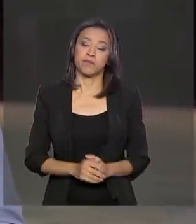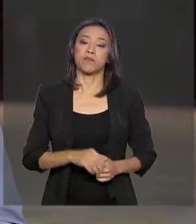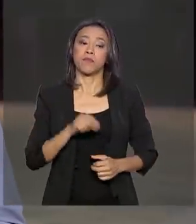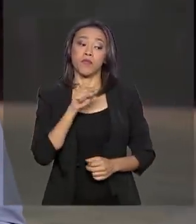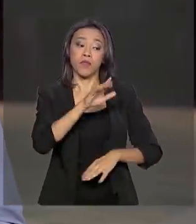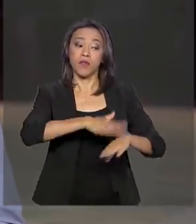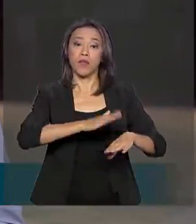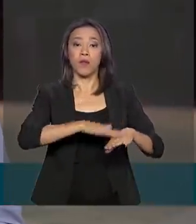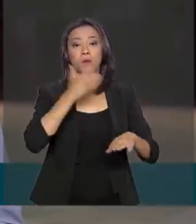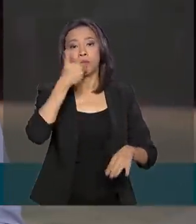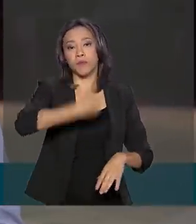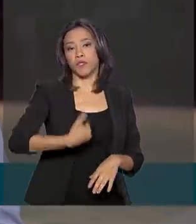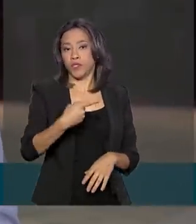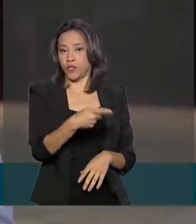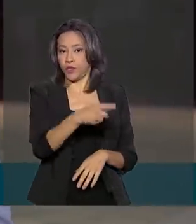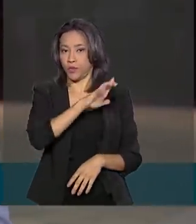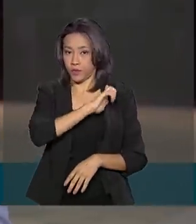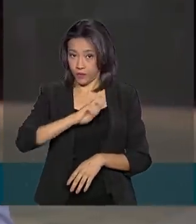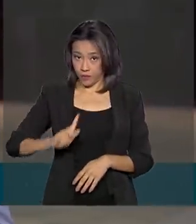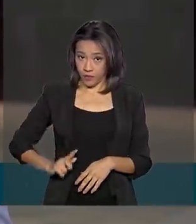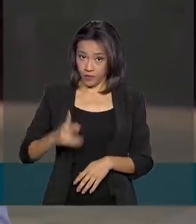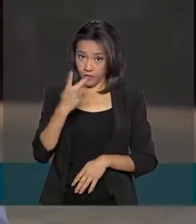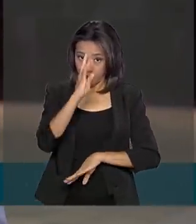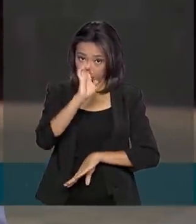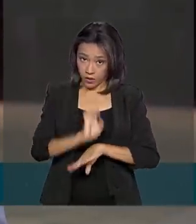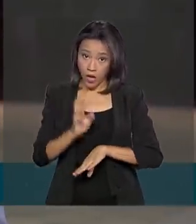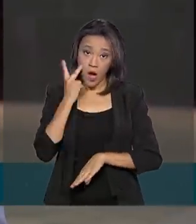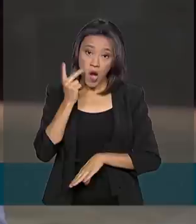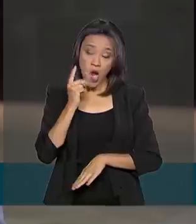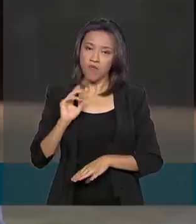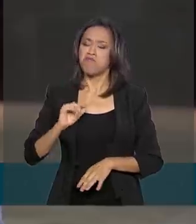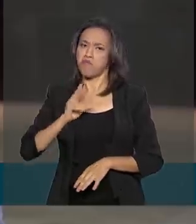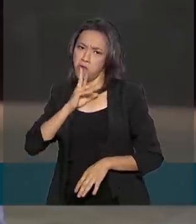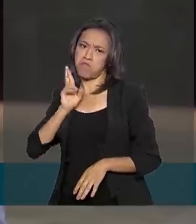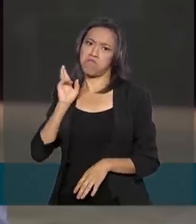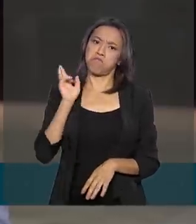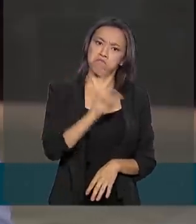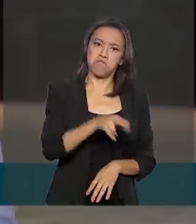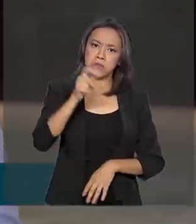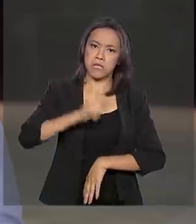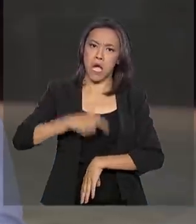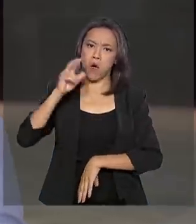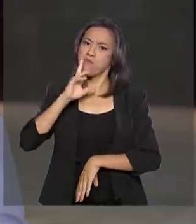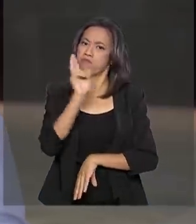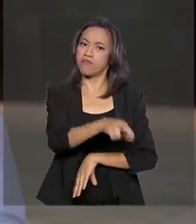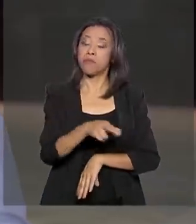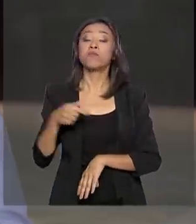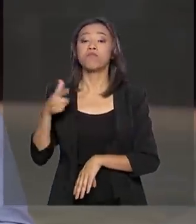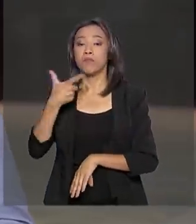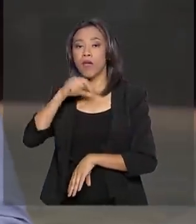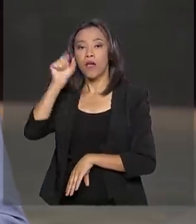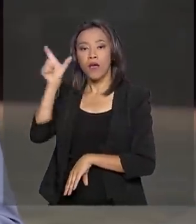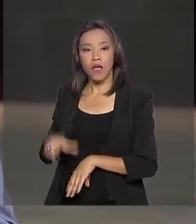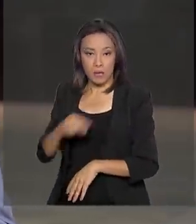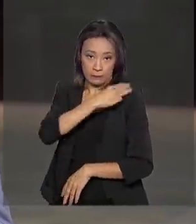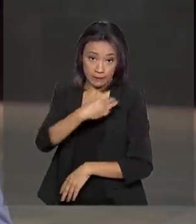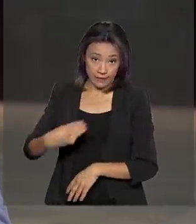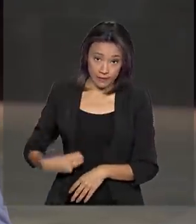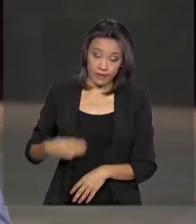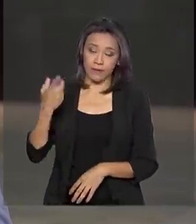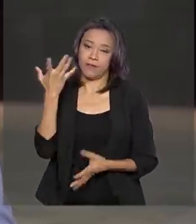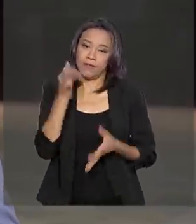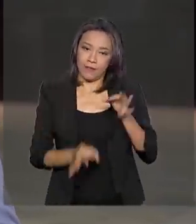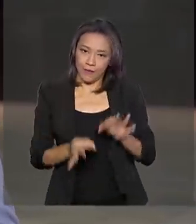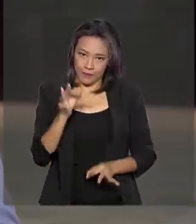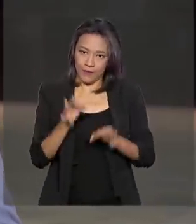governador do estado do Ceará, Camilo Santana, foi prontamente atendido pelo ministro da Justiça e Segurança Pública, Sérgio